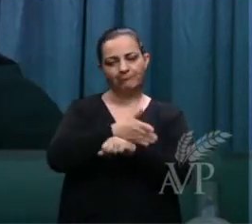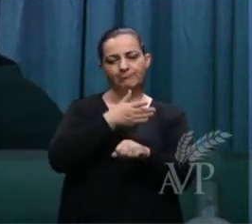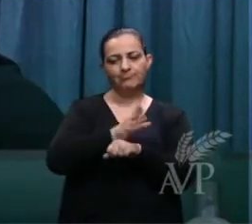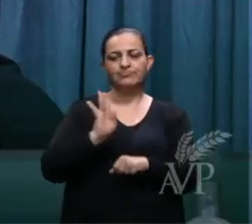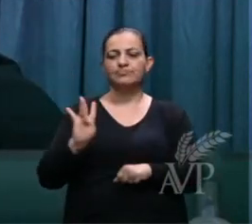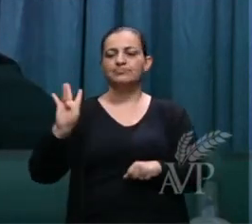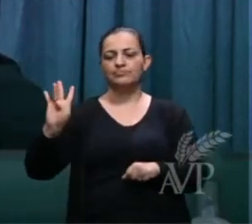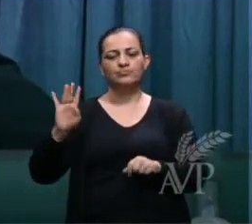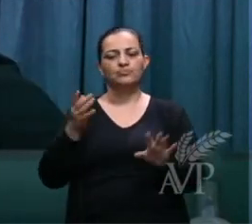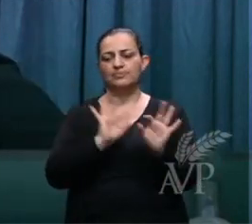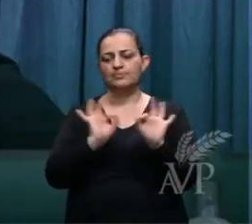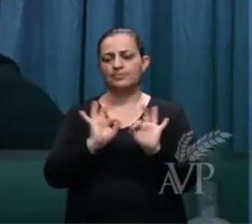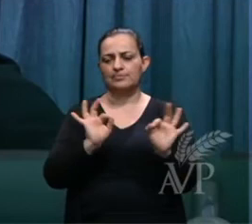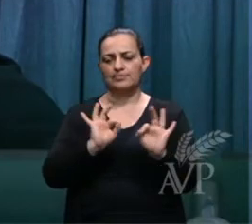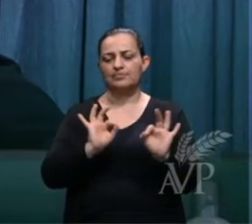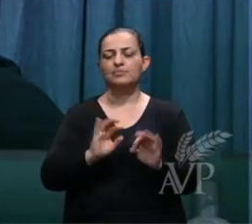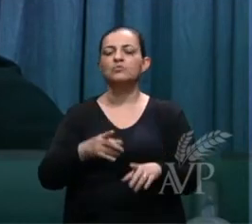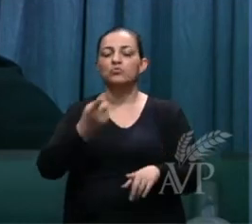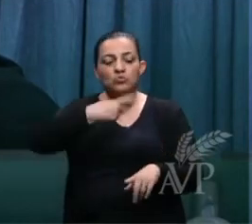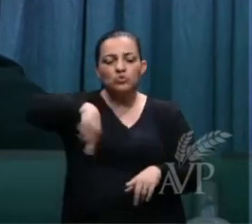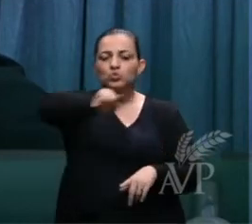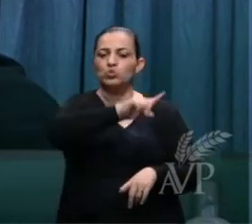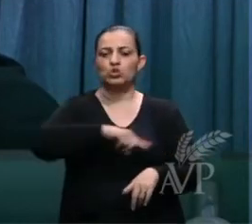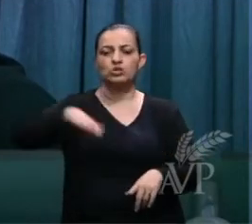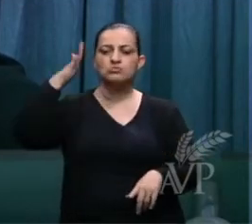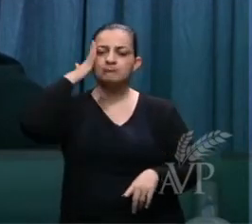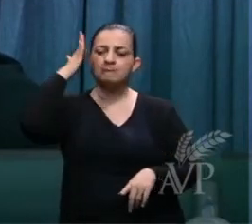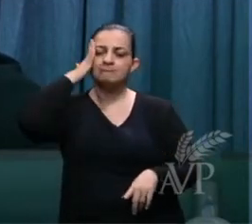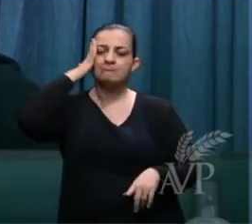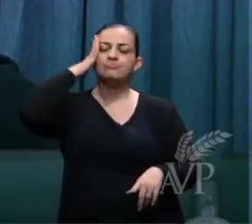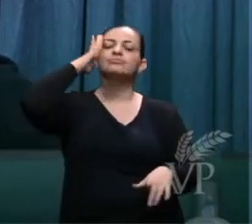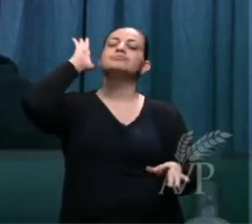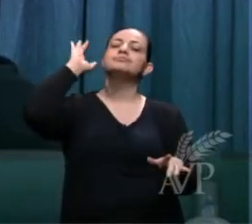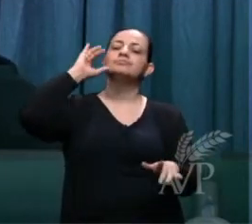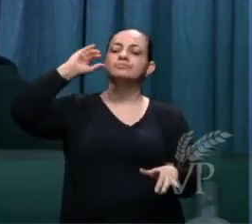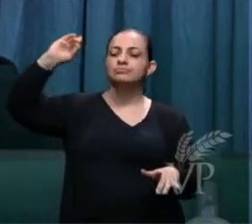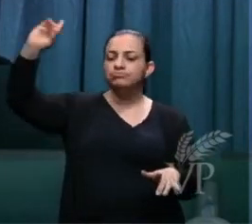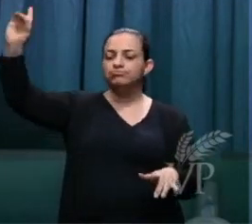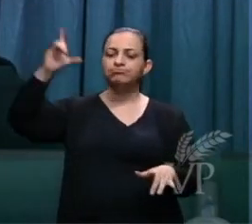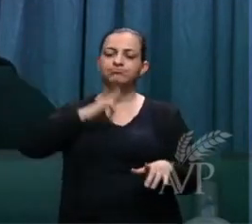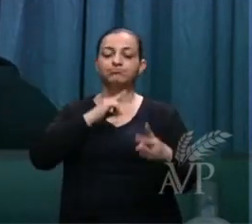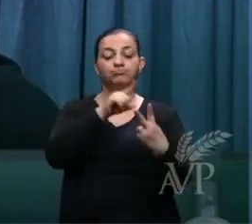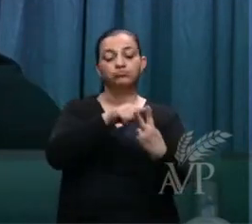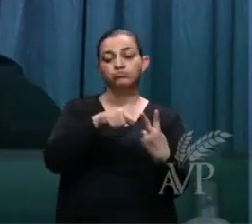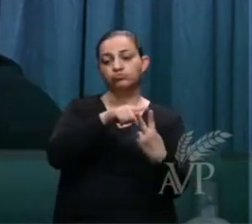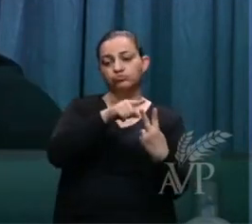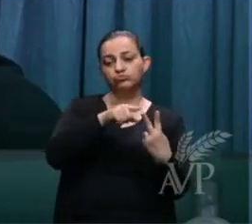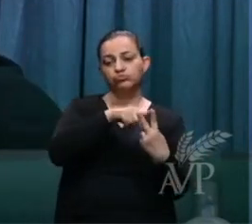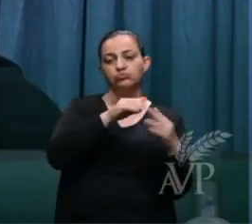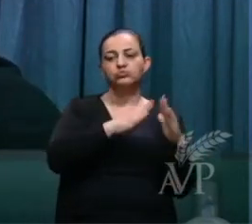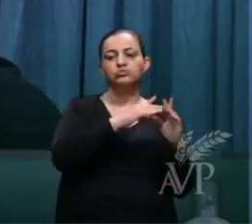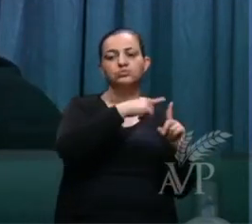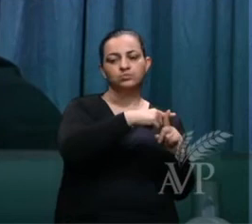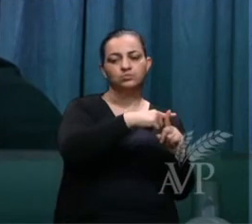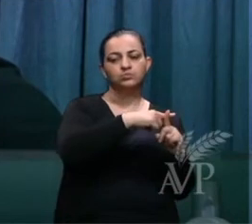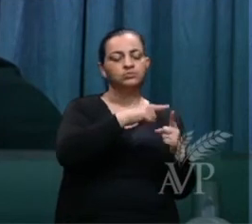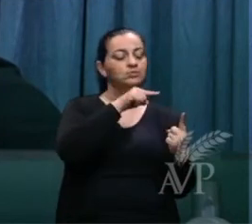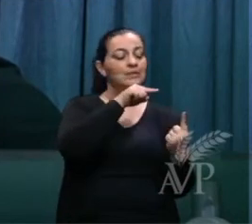como vocês sabem que Deus tem essas duas igrejas a sua noiva